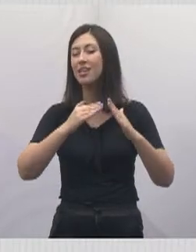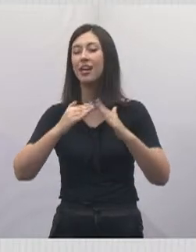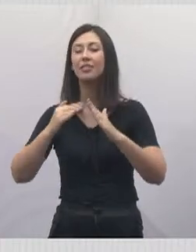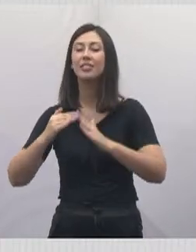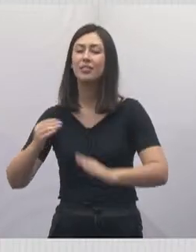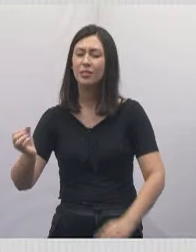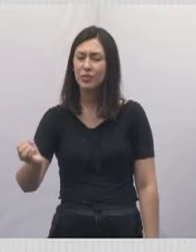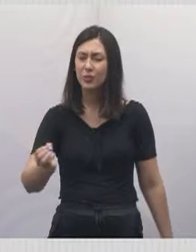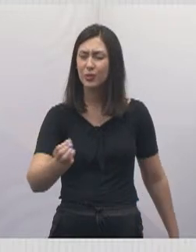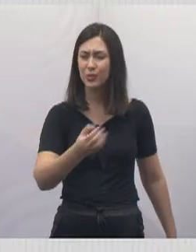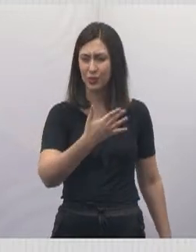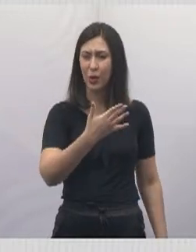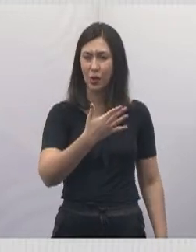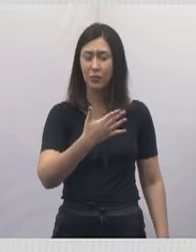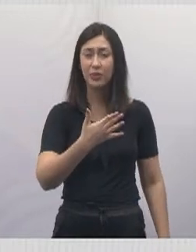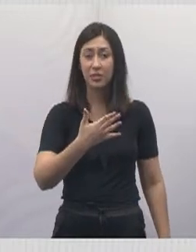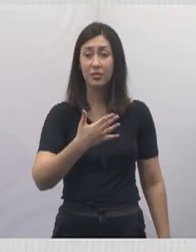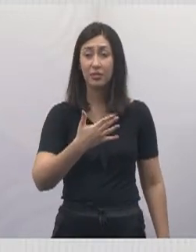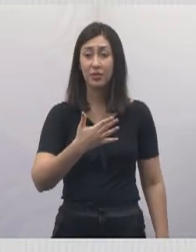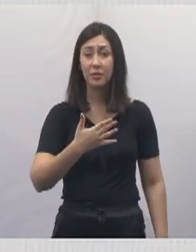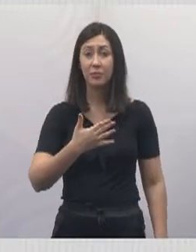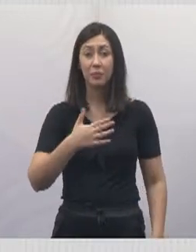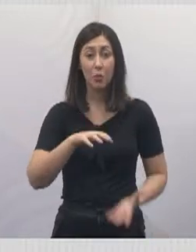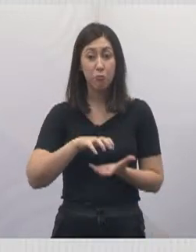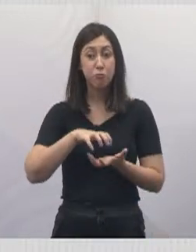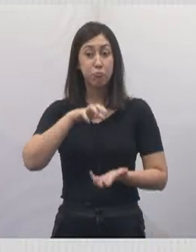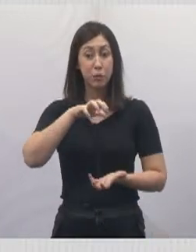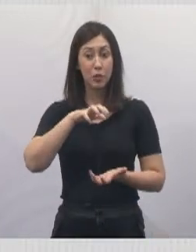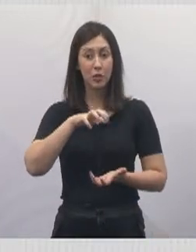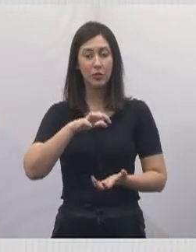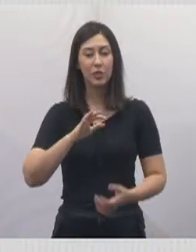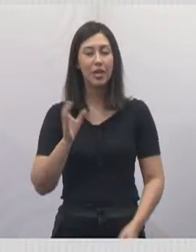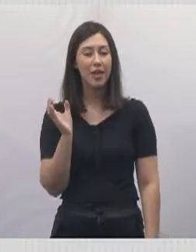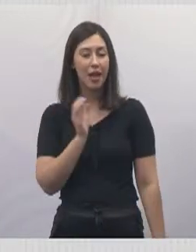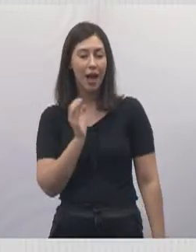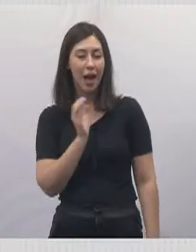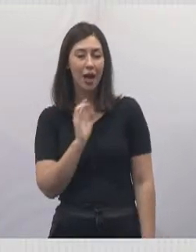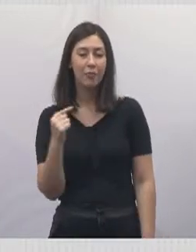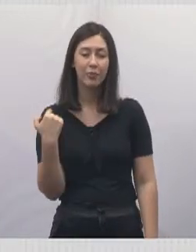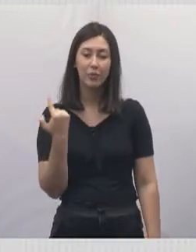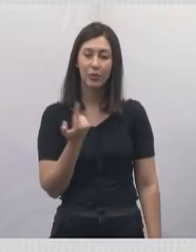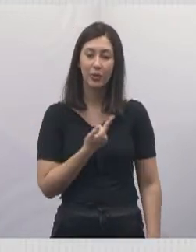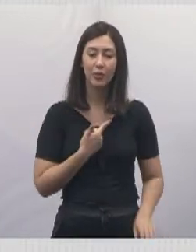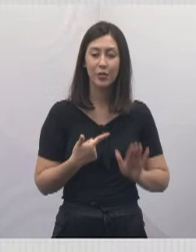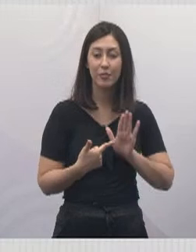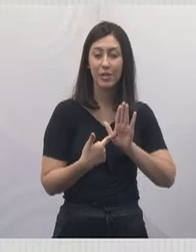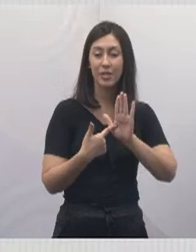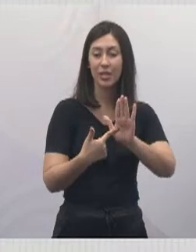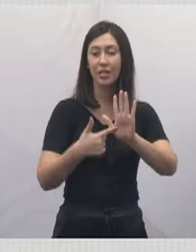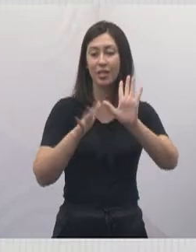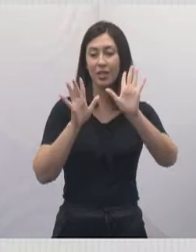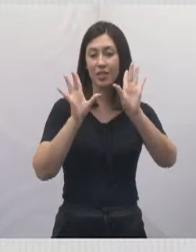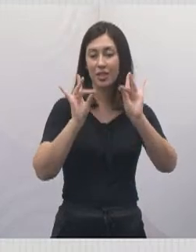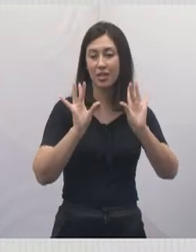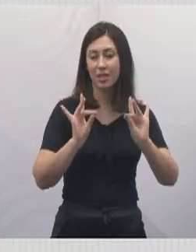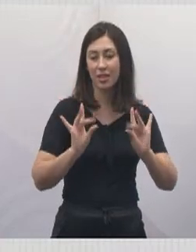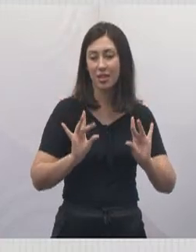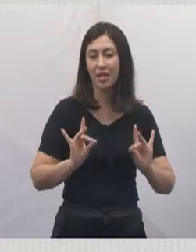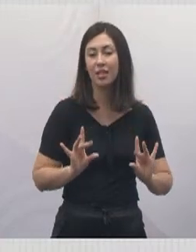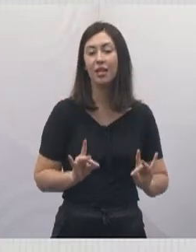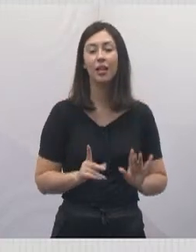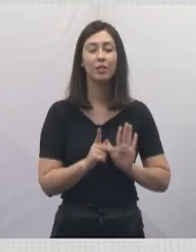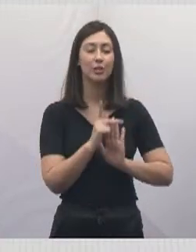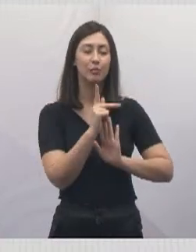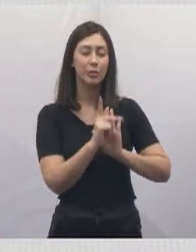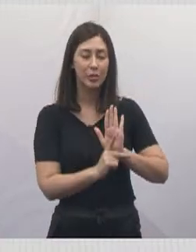lar de transitório para os idosos. Em breve, nós estaremos apresentando aqui, com mais detalhes, sobre esse